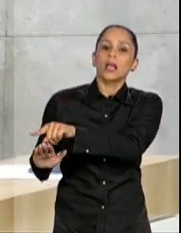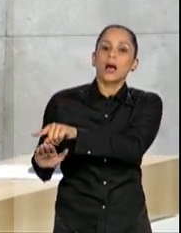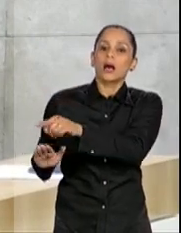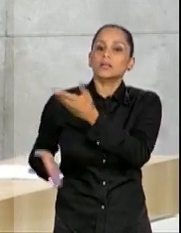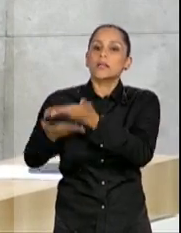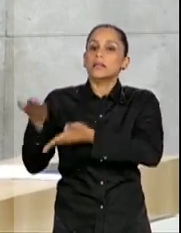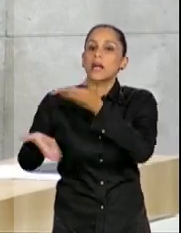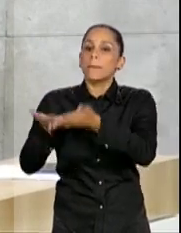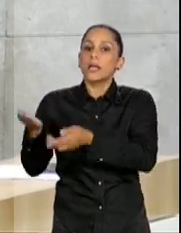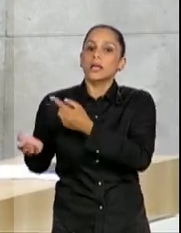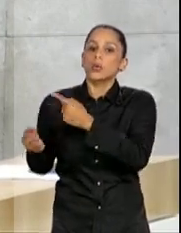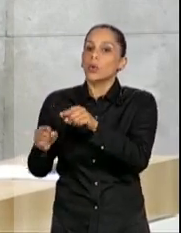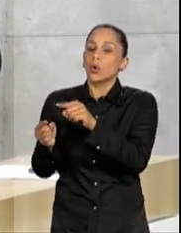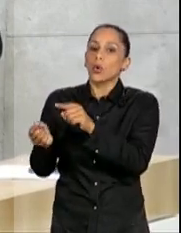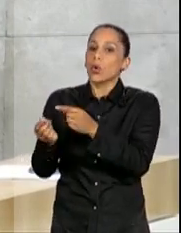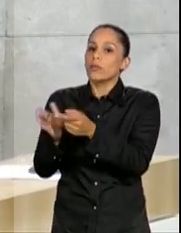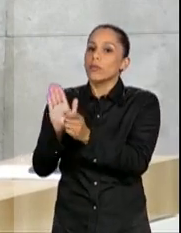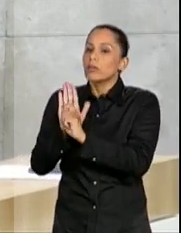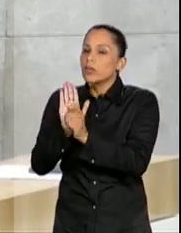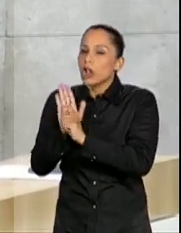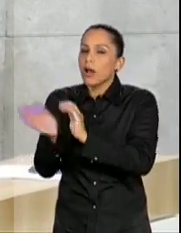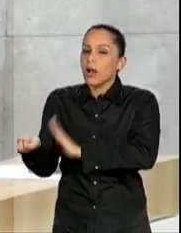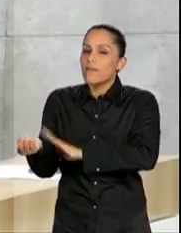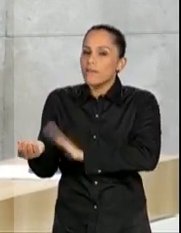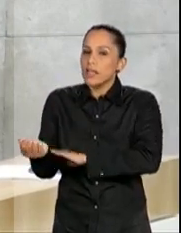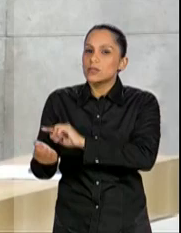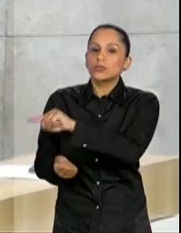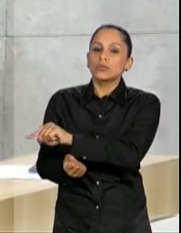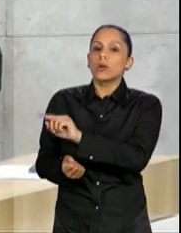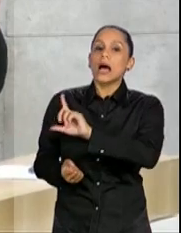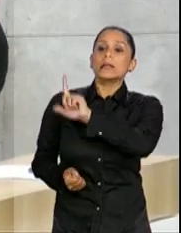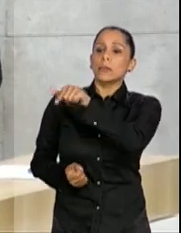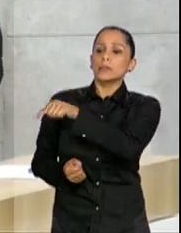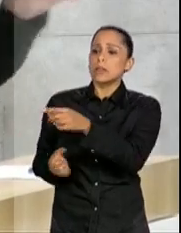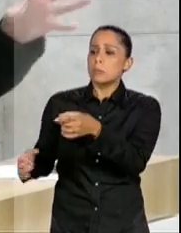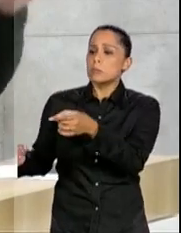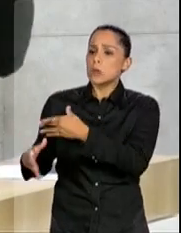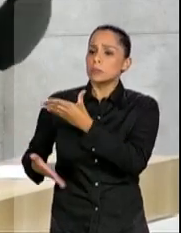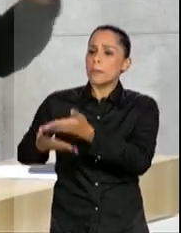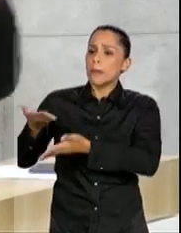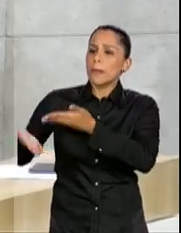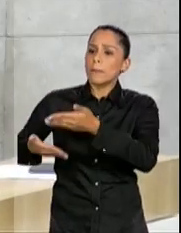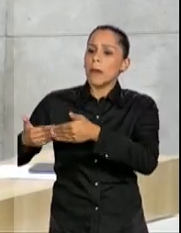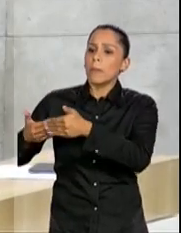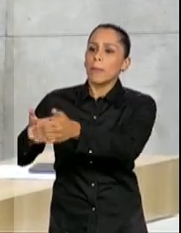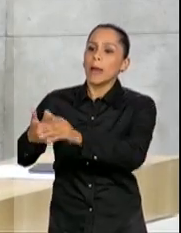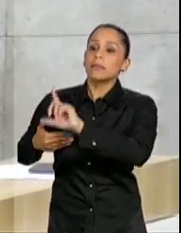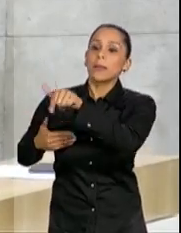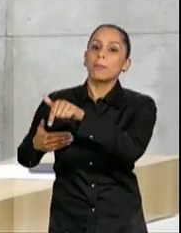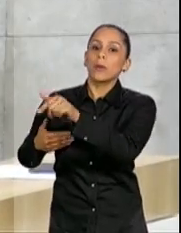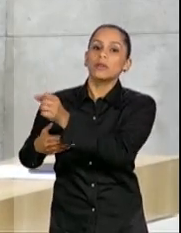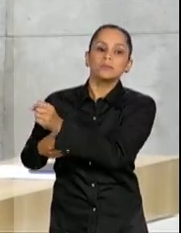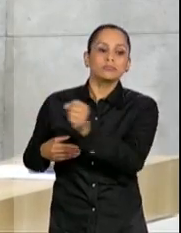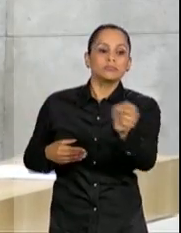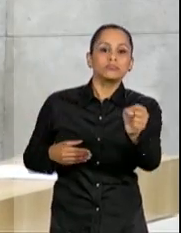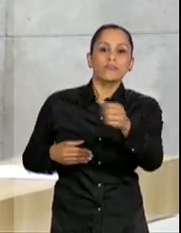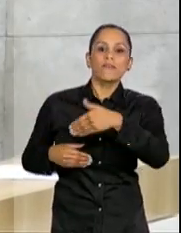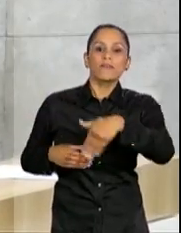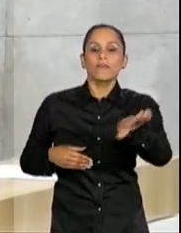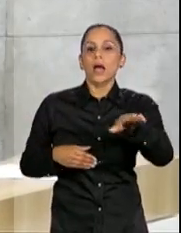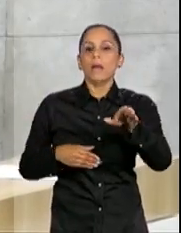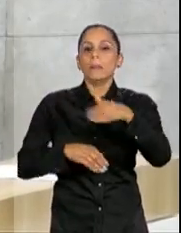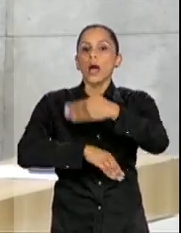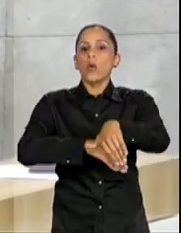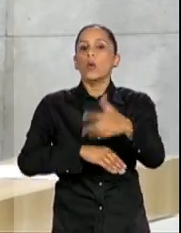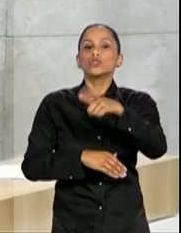políticas públicas ainda estão falhando demais. Uma pessoa que fosse, que seja moradora de rua, por exemplo, que consegue